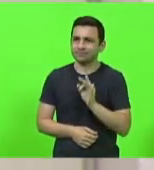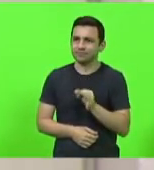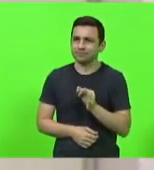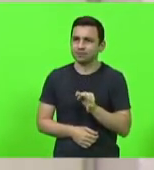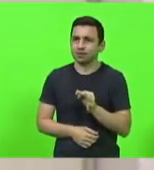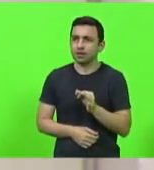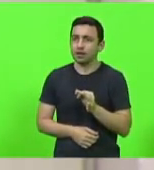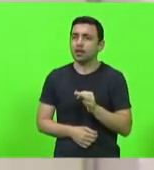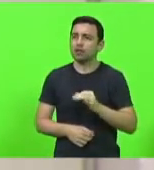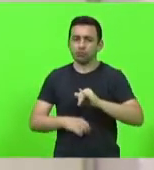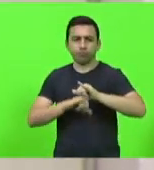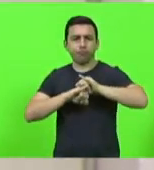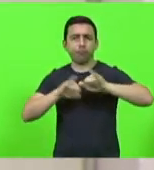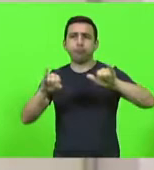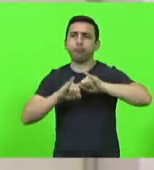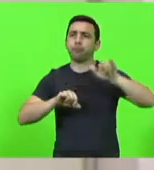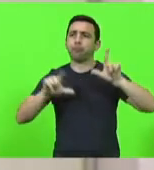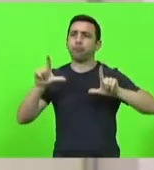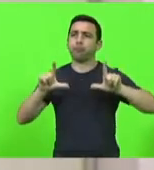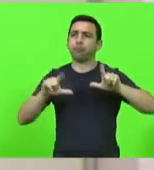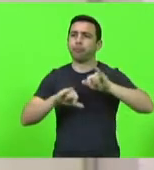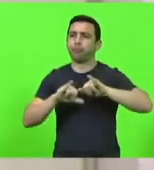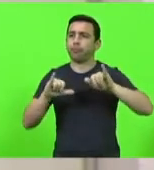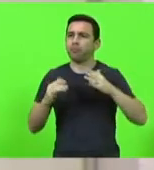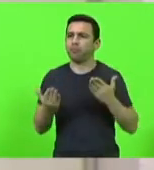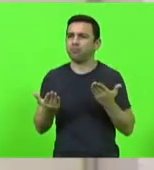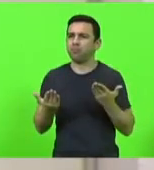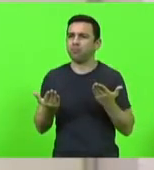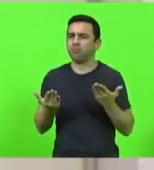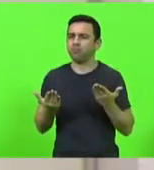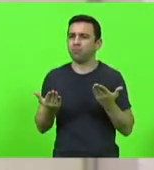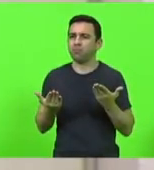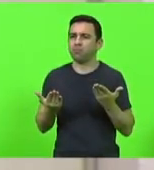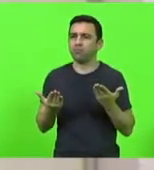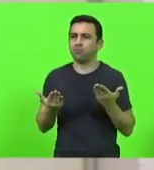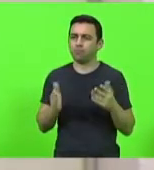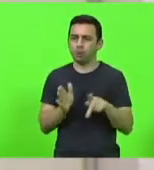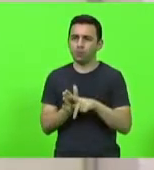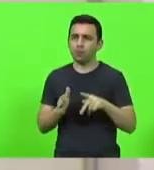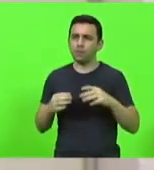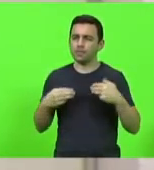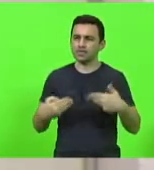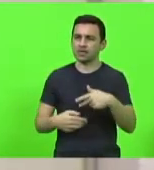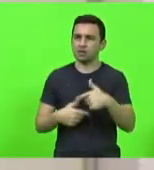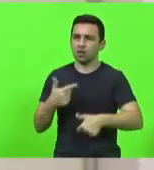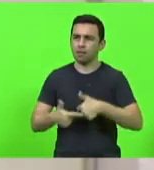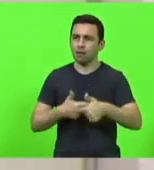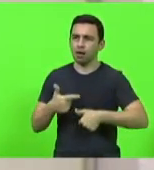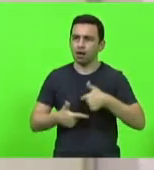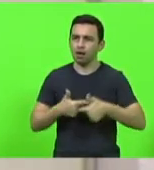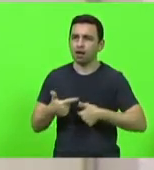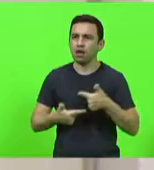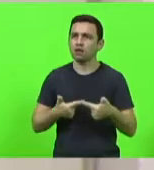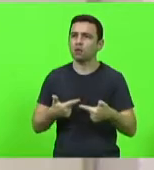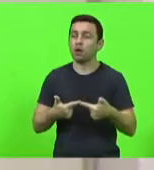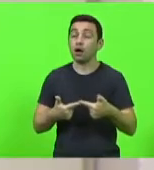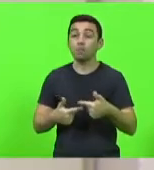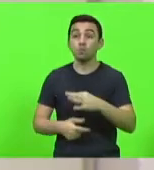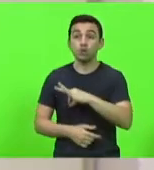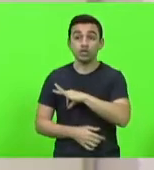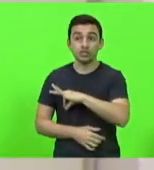midiática, uma ação covarde, do Ministério do Trabalho, da polícia